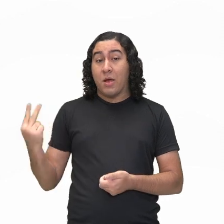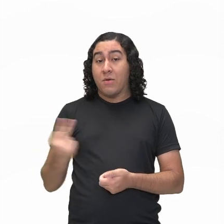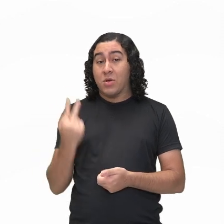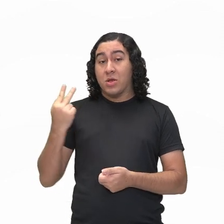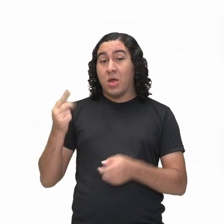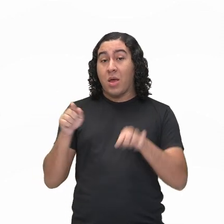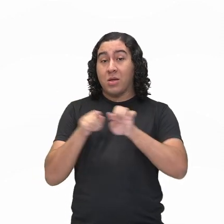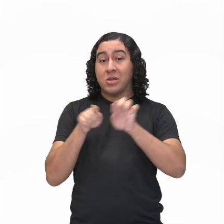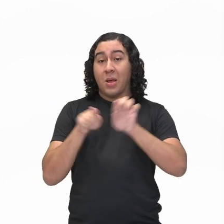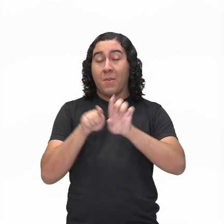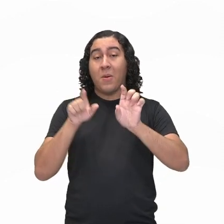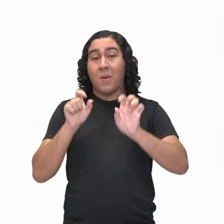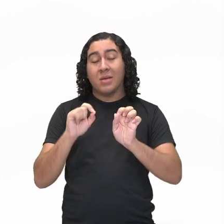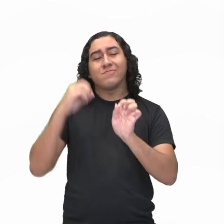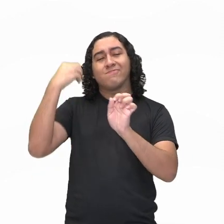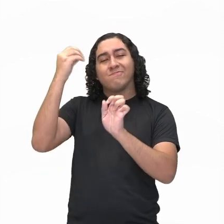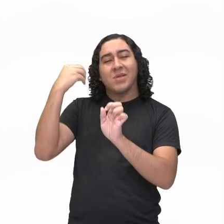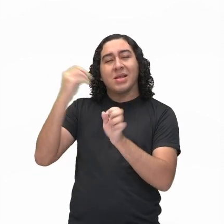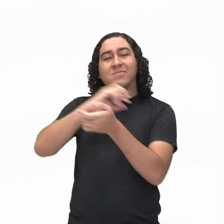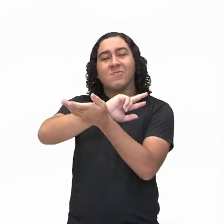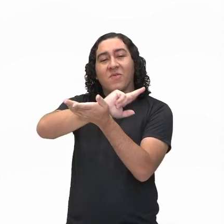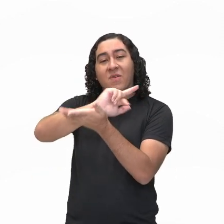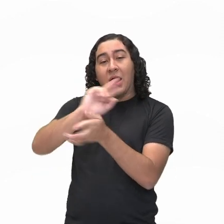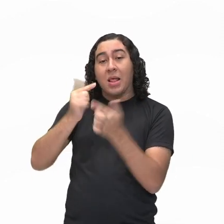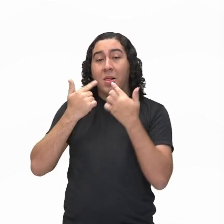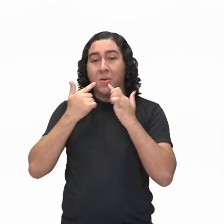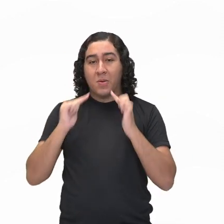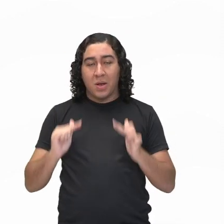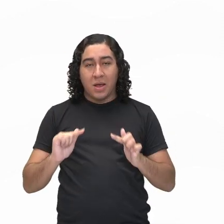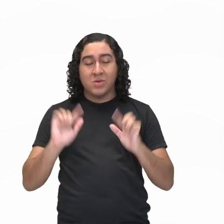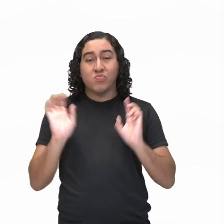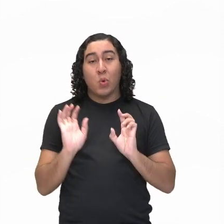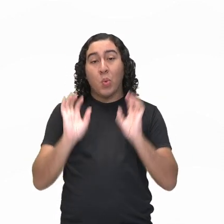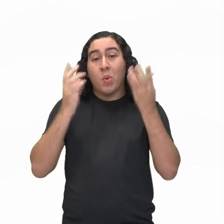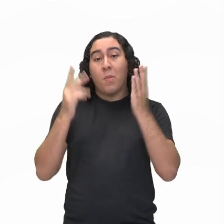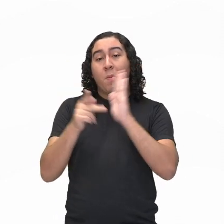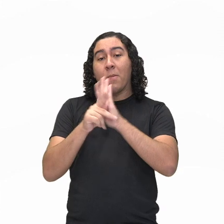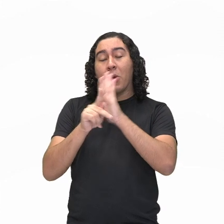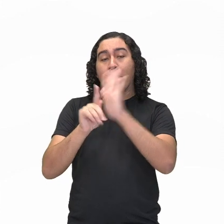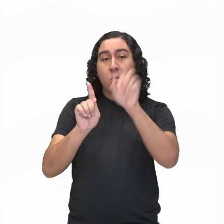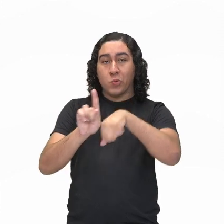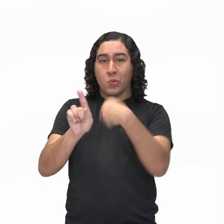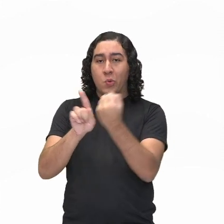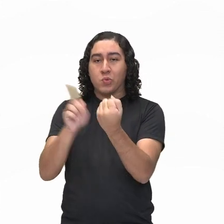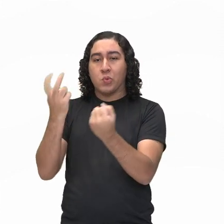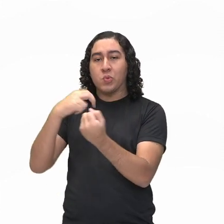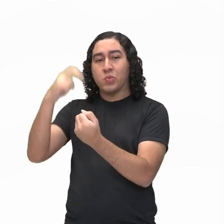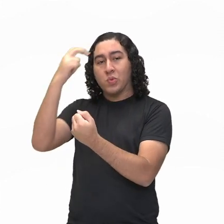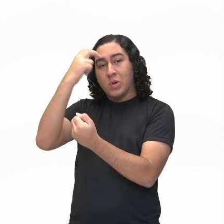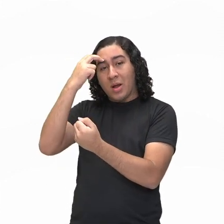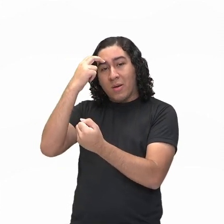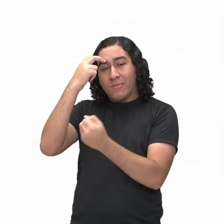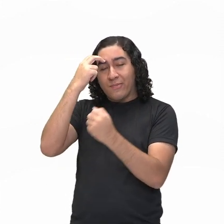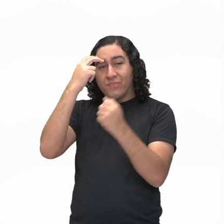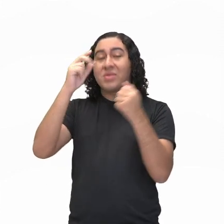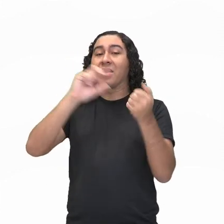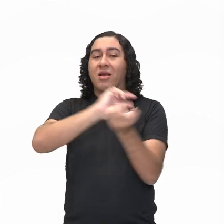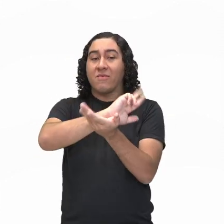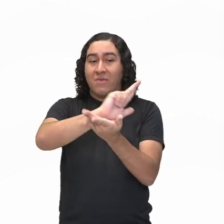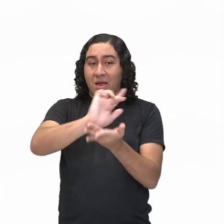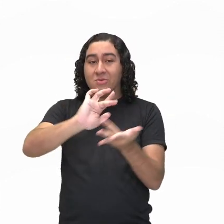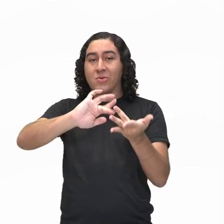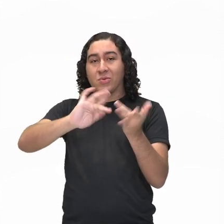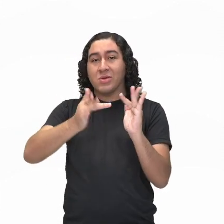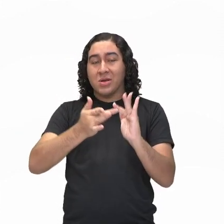e experimentação das diferentes linguagens como fenômeno sociocultural e